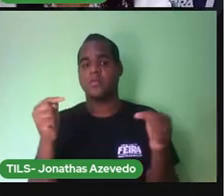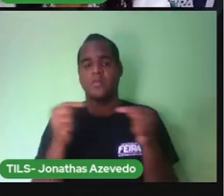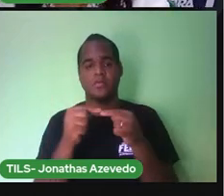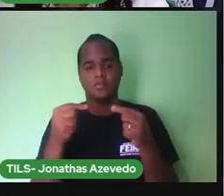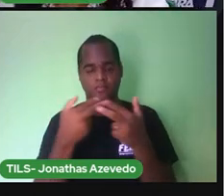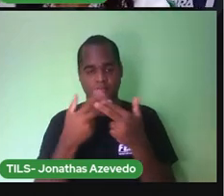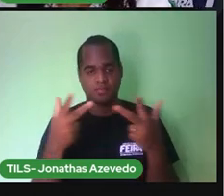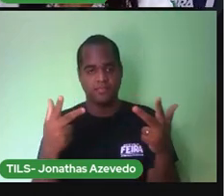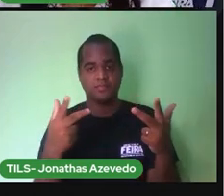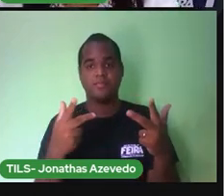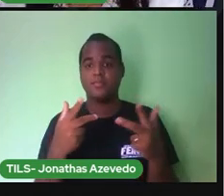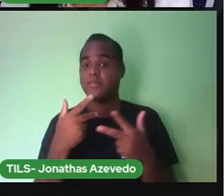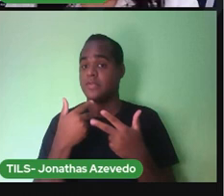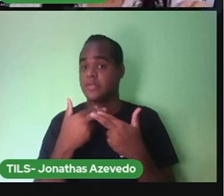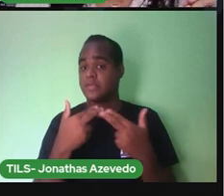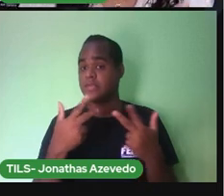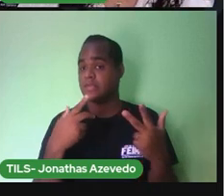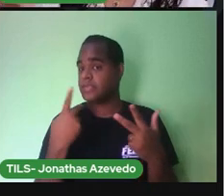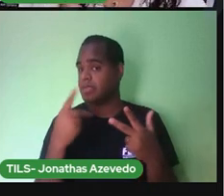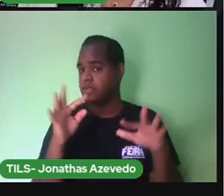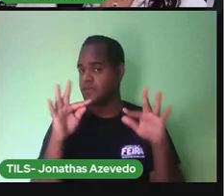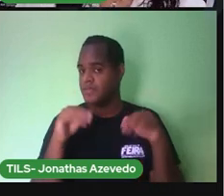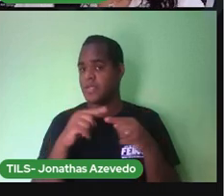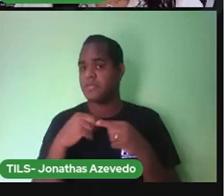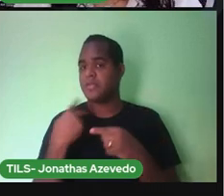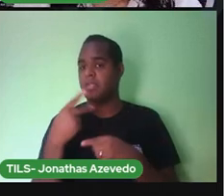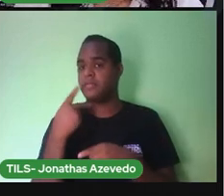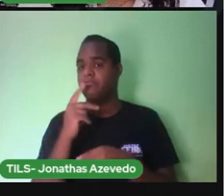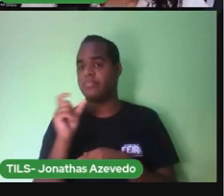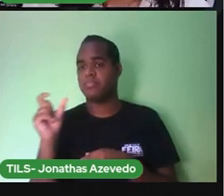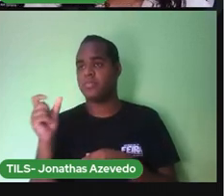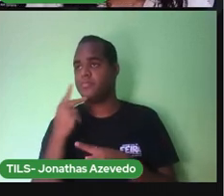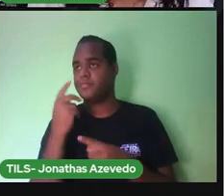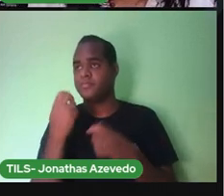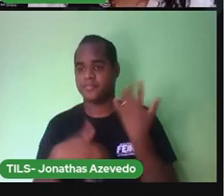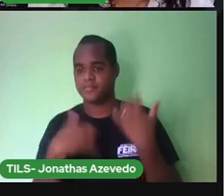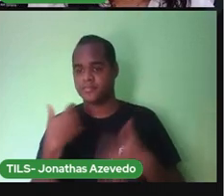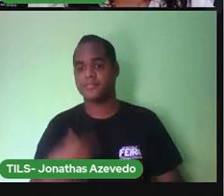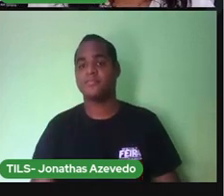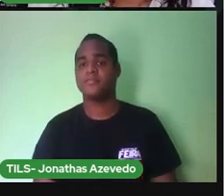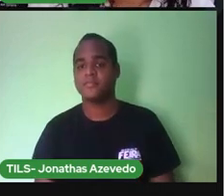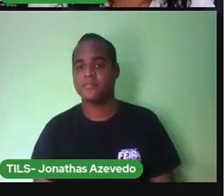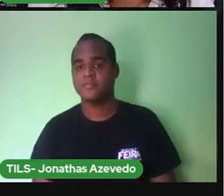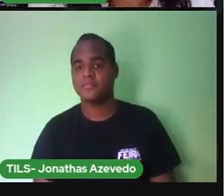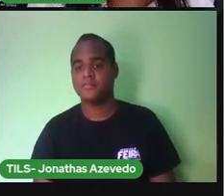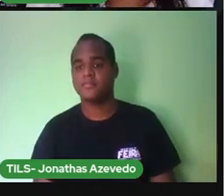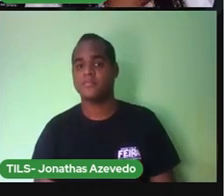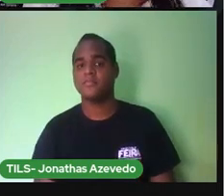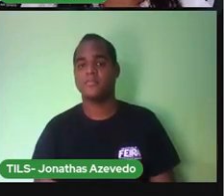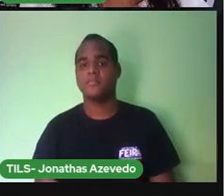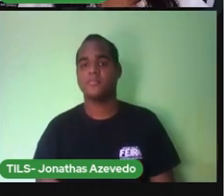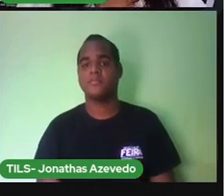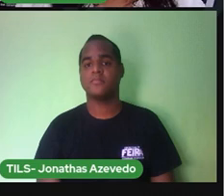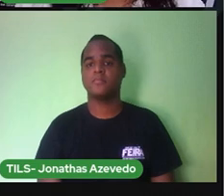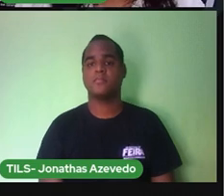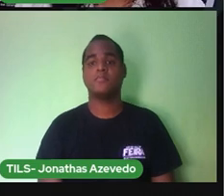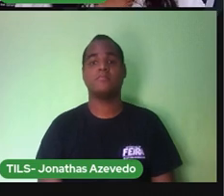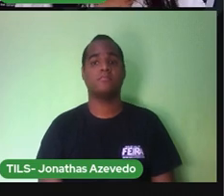final Da palavra Nós modificamos Apenas As sílabas Iniciais